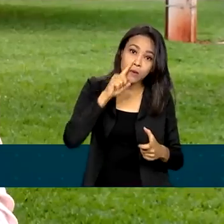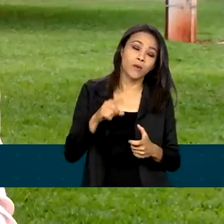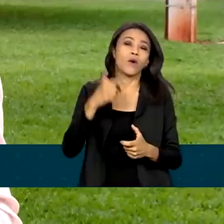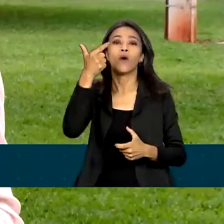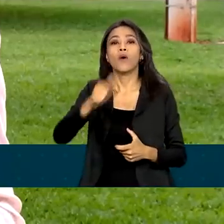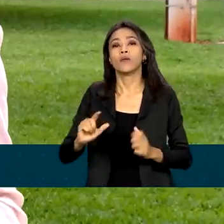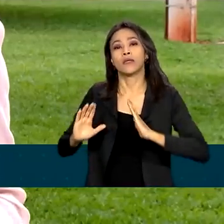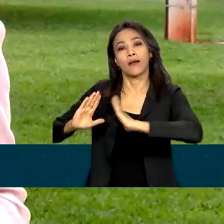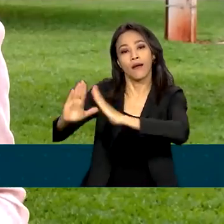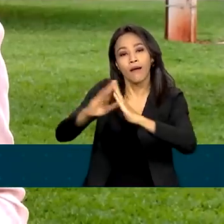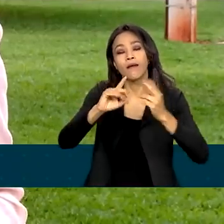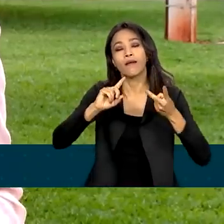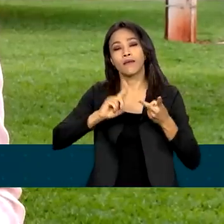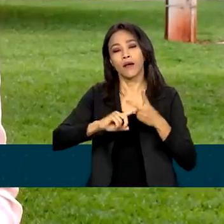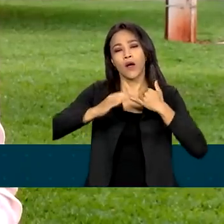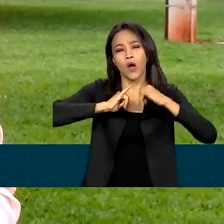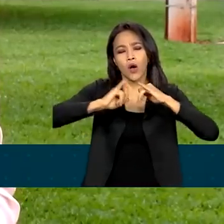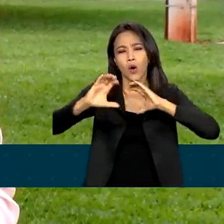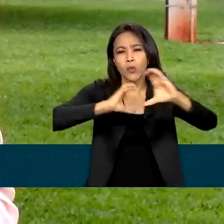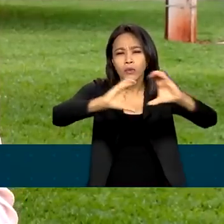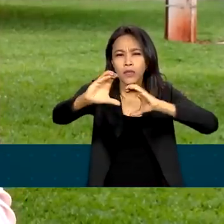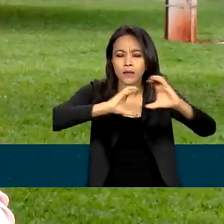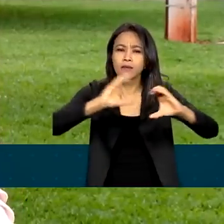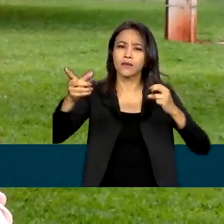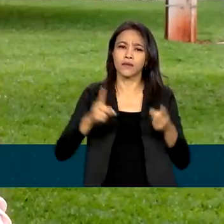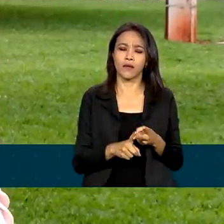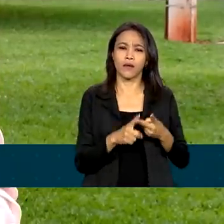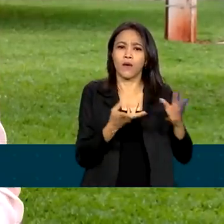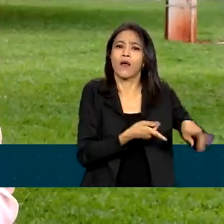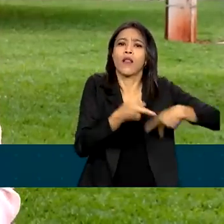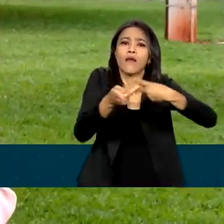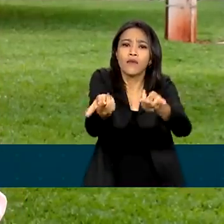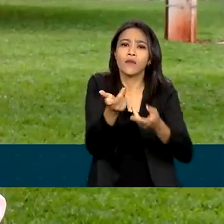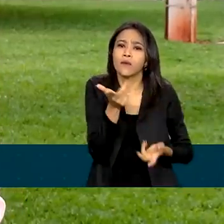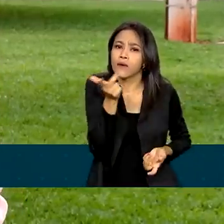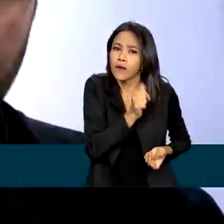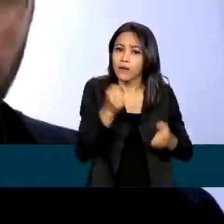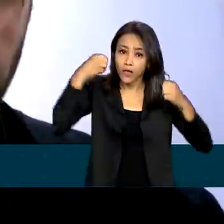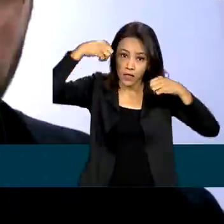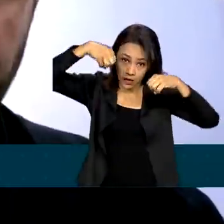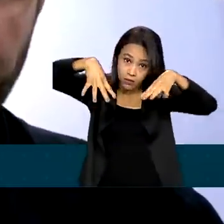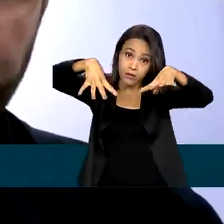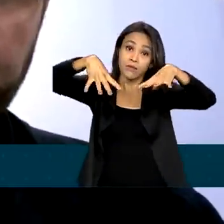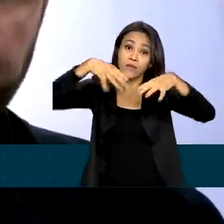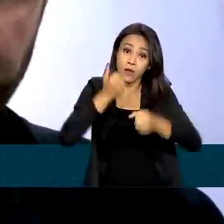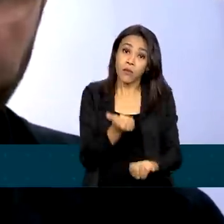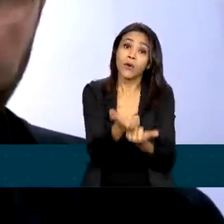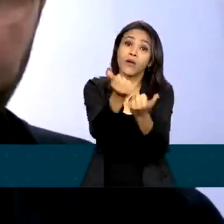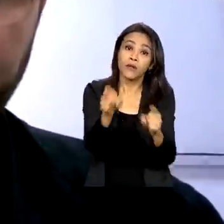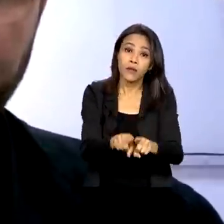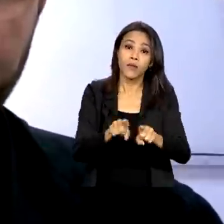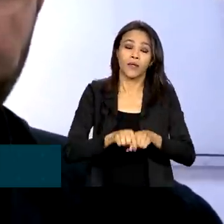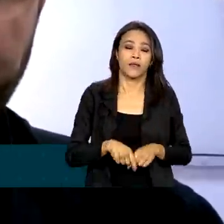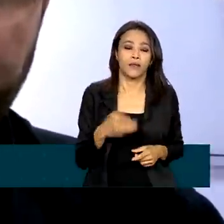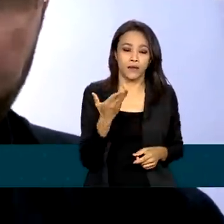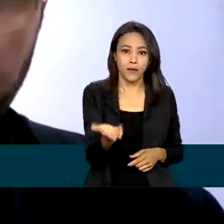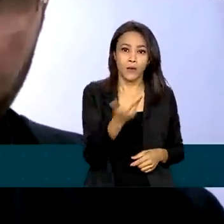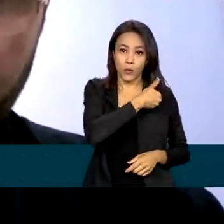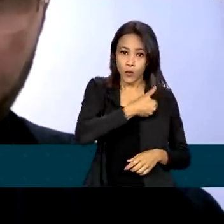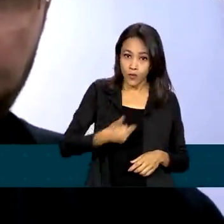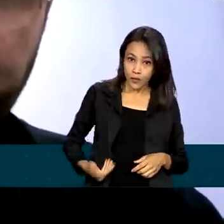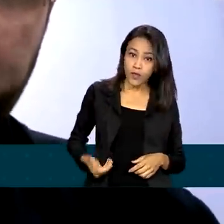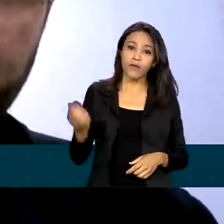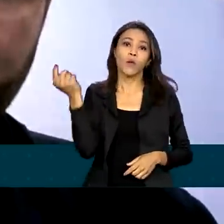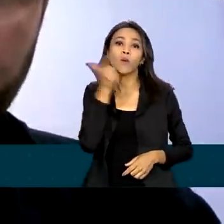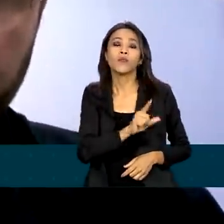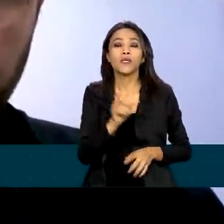habitação, comunicação, abastecimento de água e energia elétrica. O governo vai poder se preparar